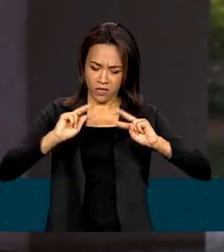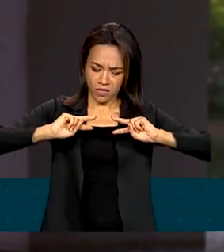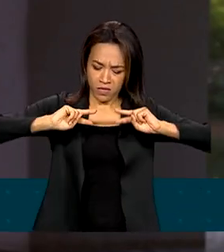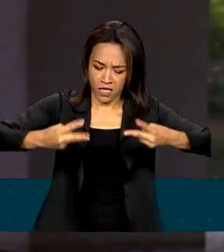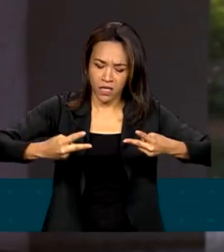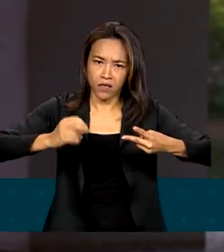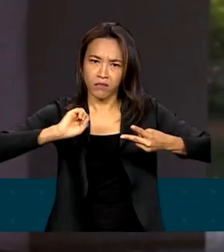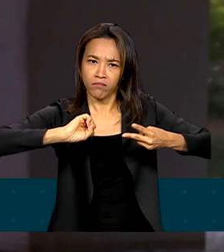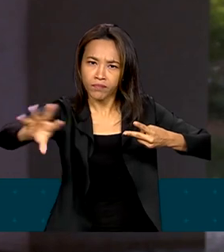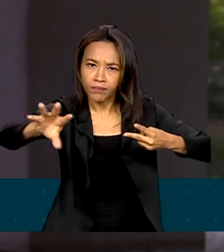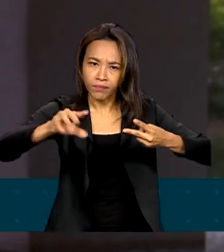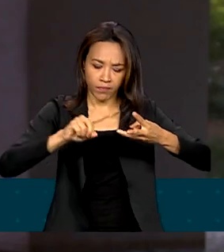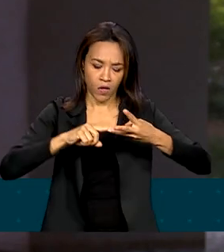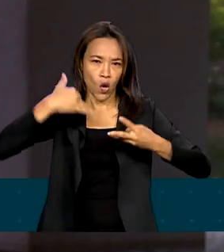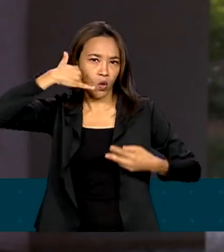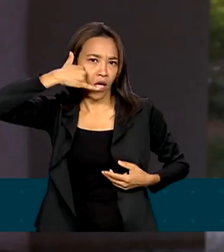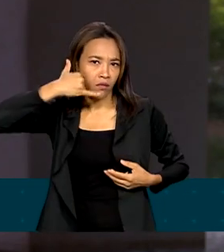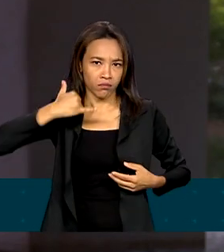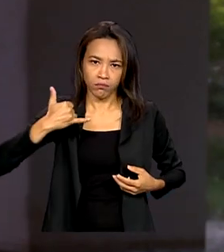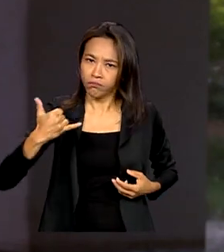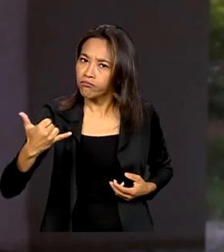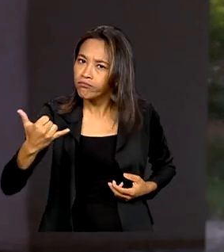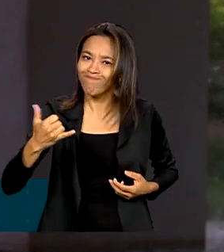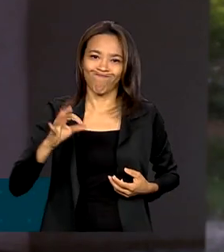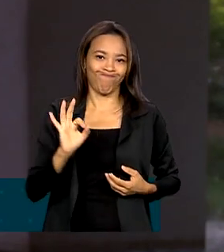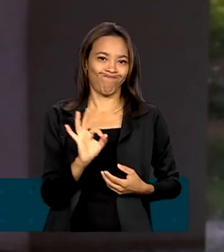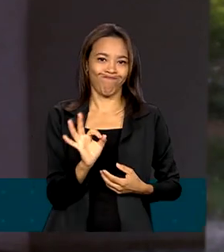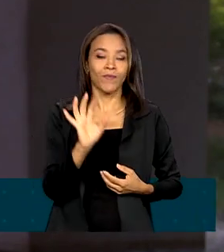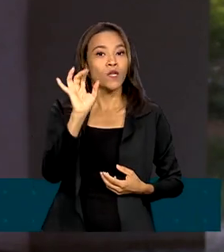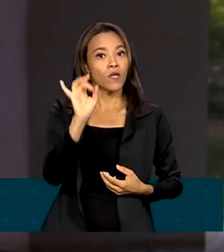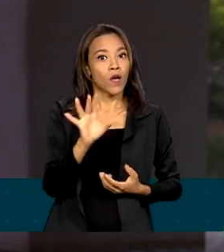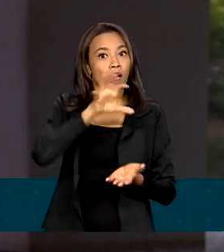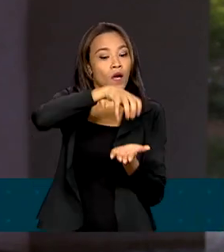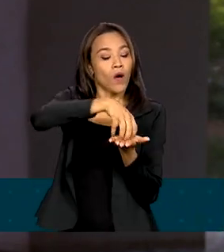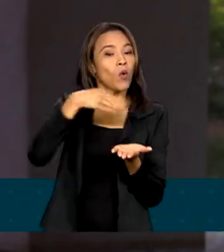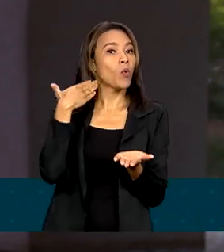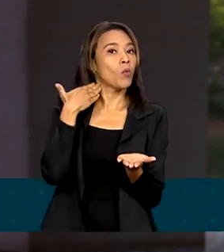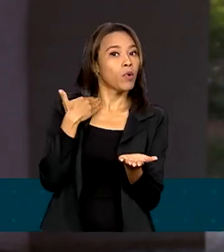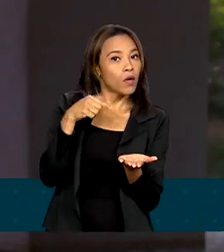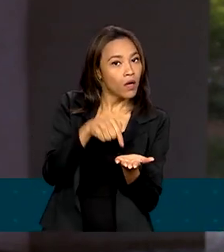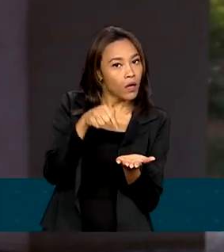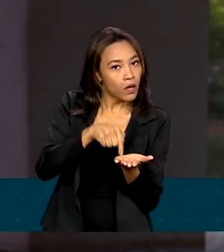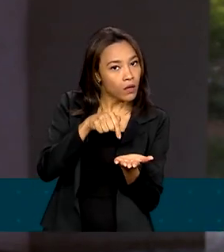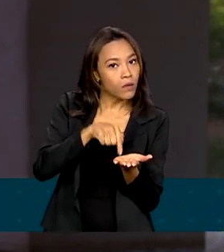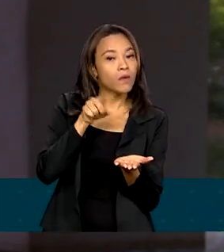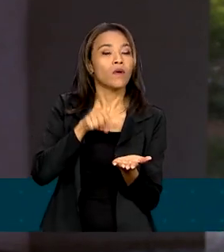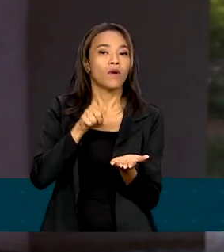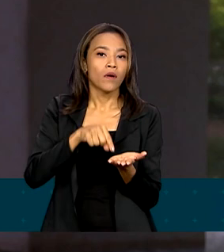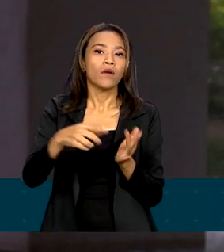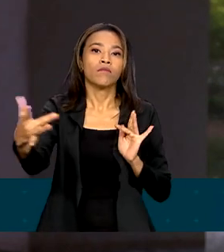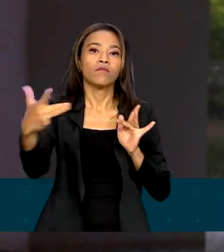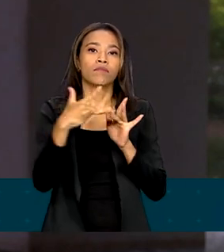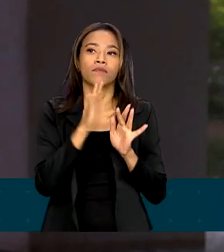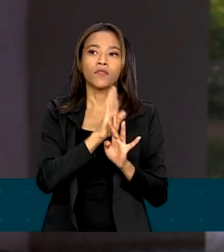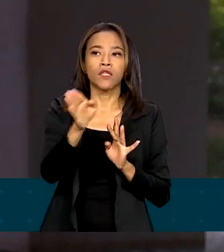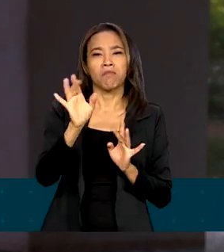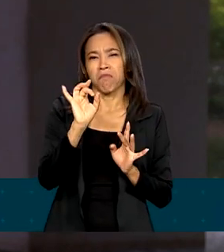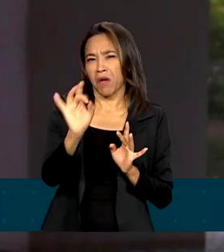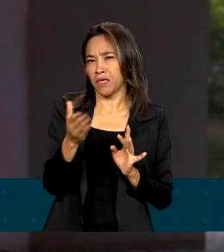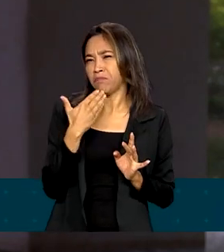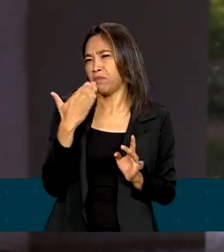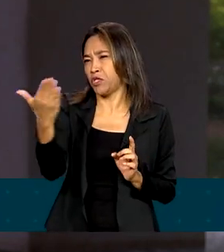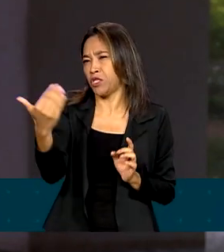entra em contato por ligação. Somente o banco ou instituição pagadora pode entrar em contato, mas nunca será